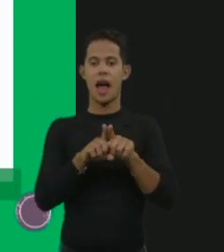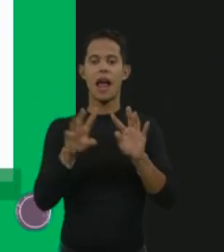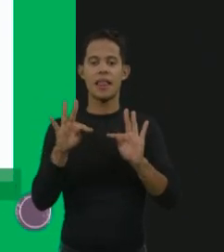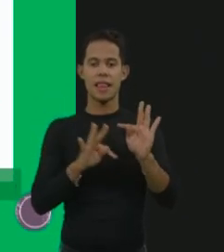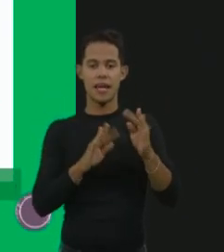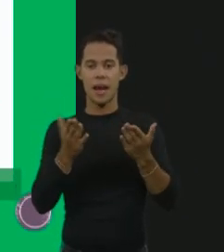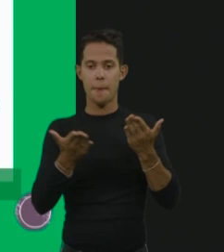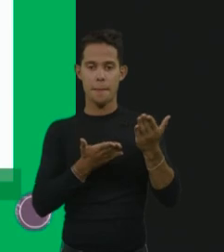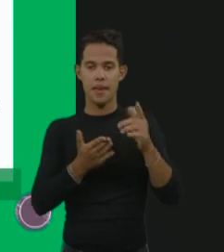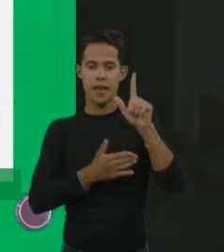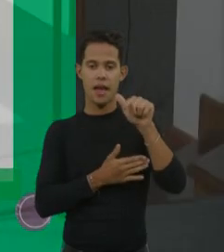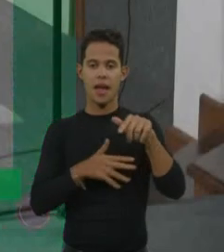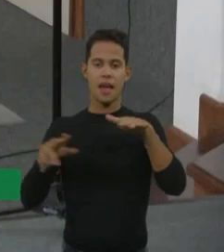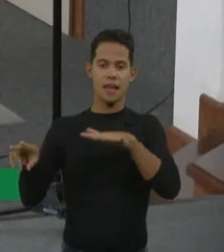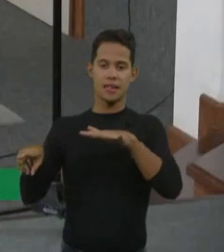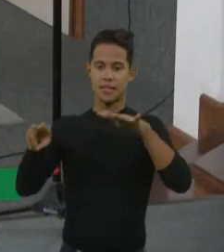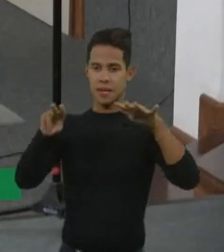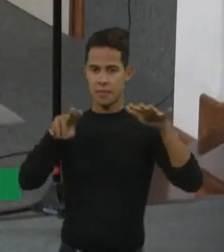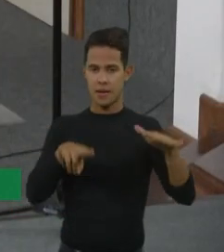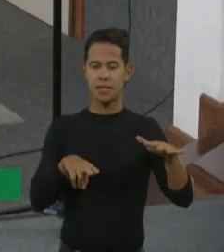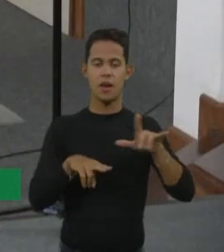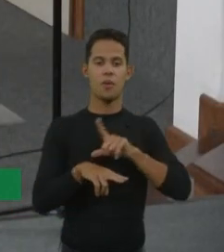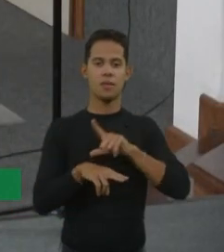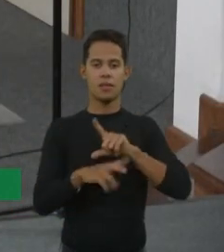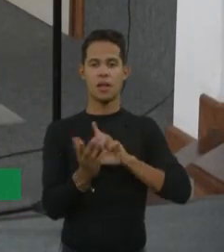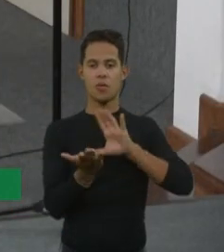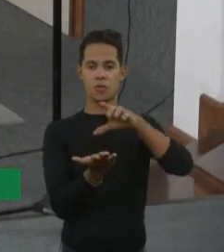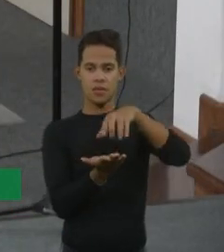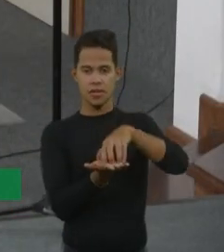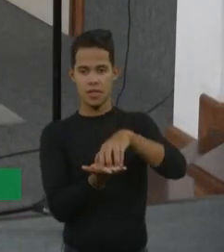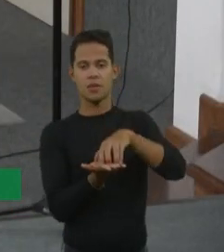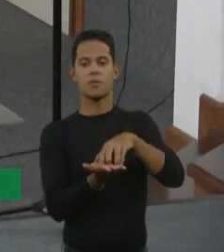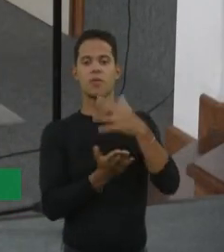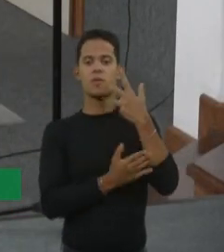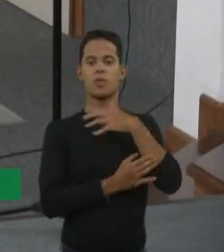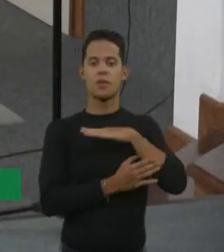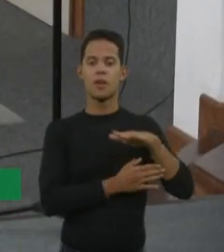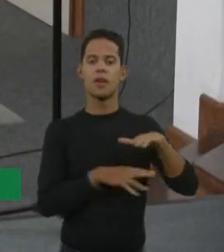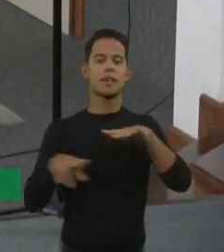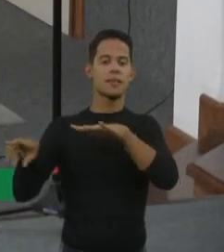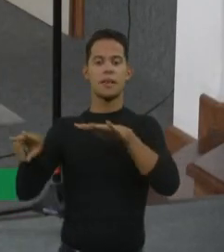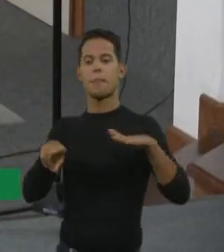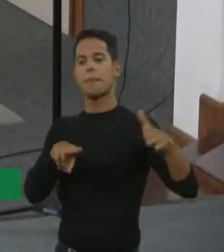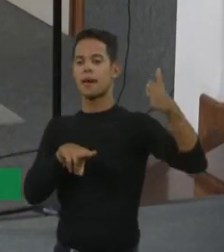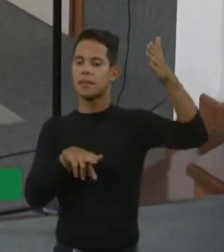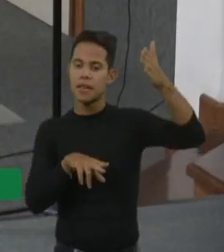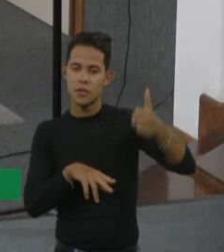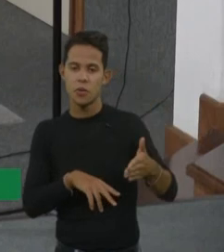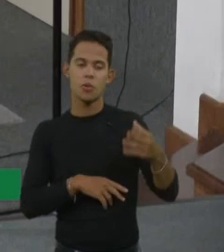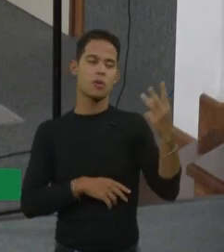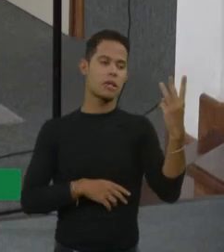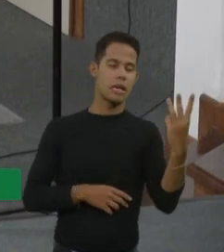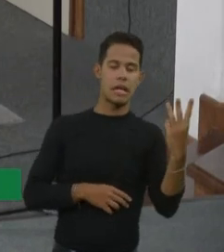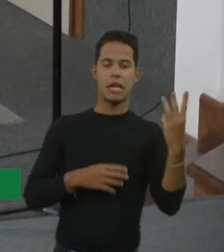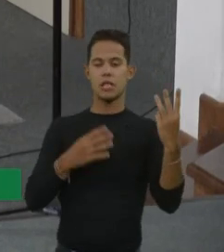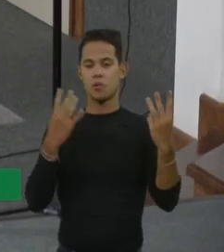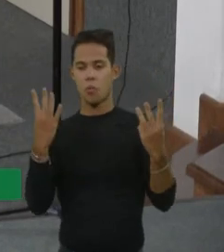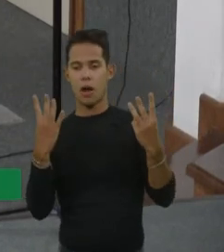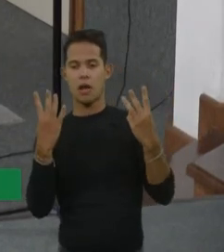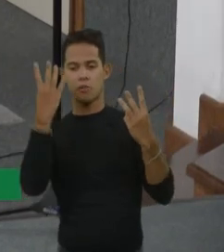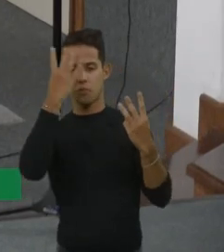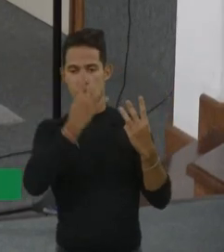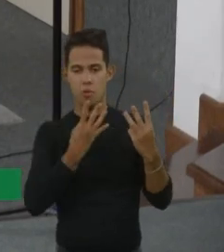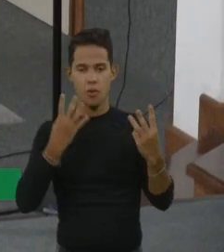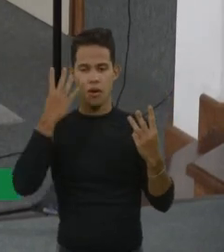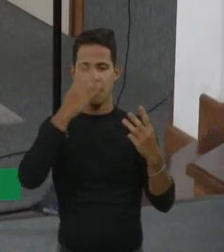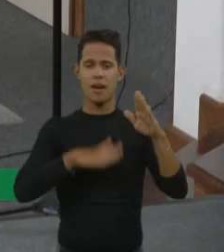pacientes vão, a gente tem esse centro de infusão infantil, eles vão toda semana receber a enzima, leva ao redor de 3, 4 horas, mas acaba levando a manhã